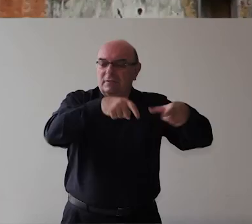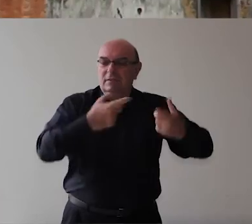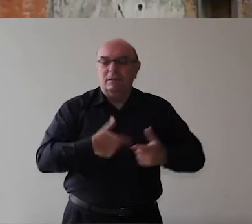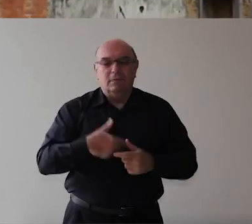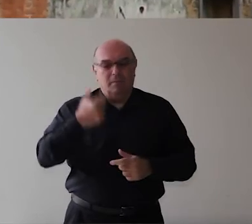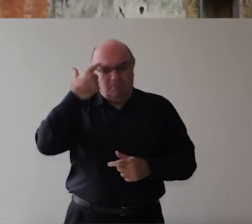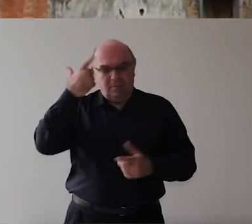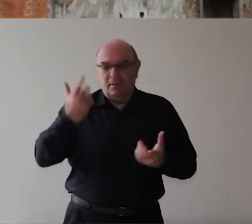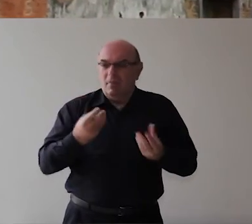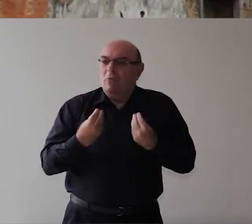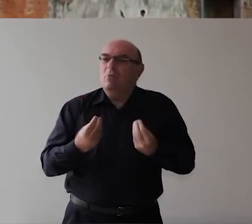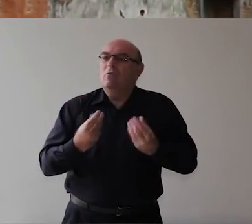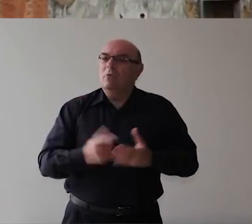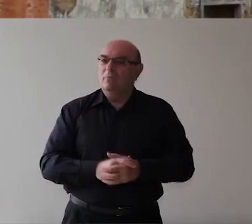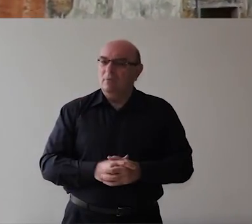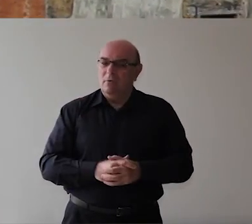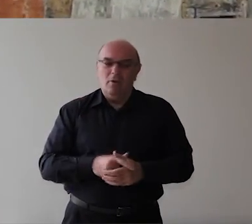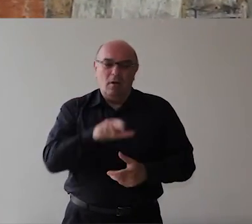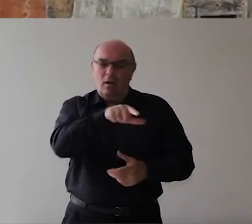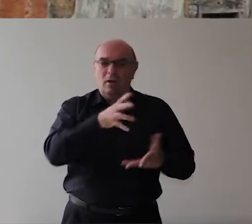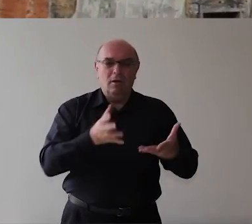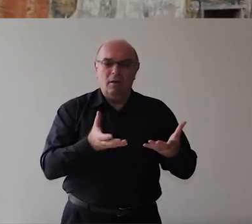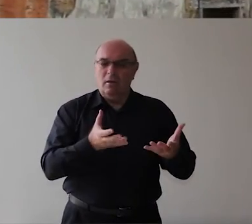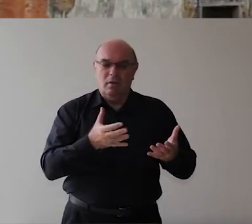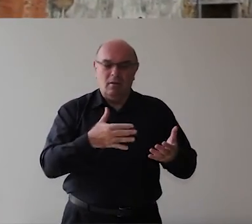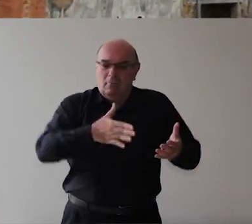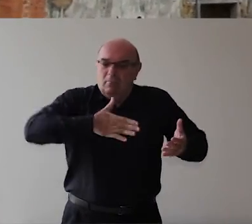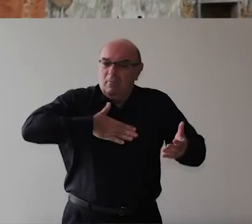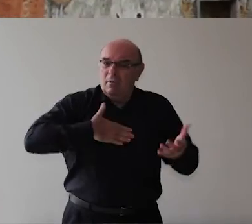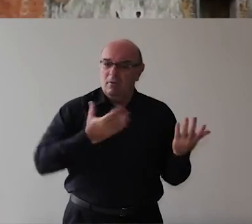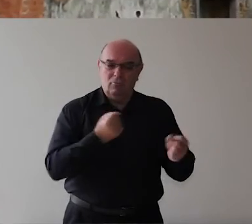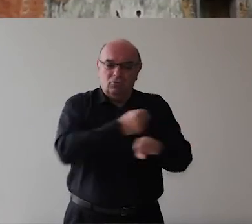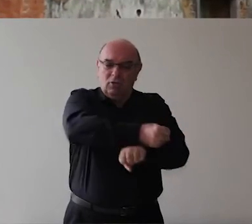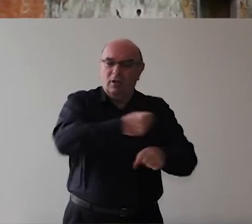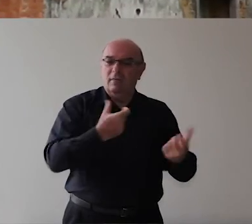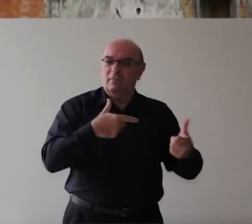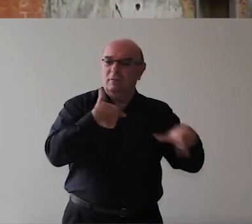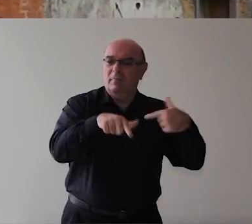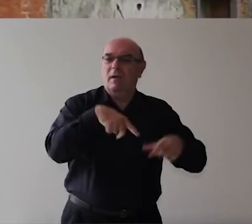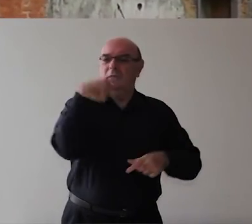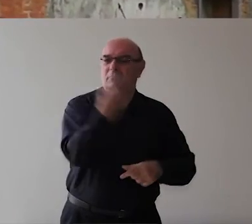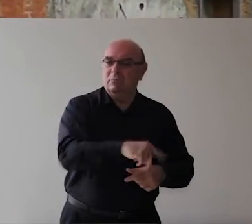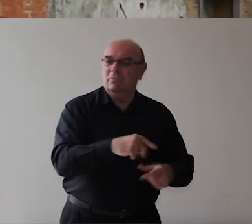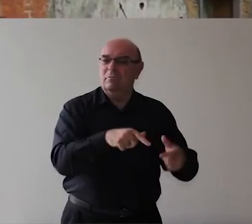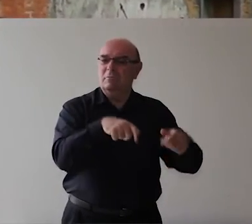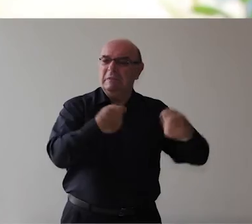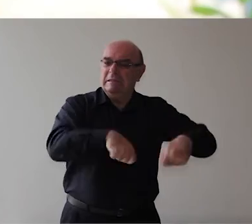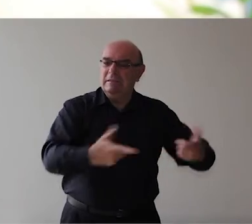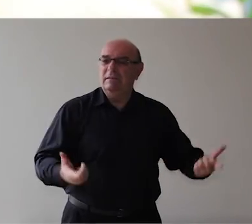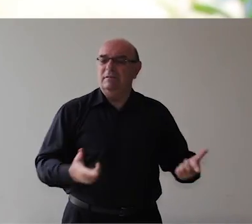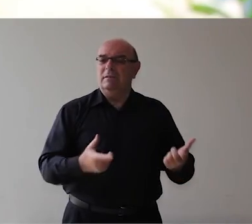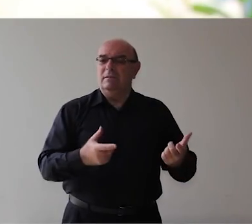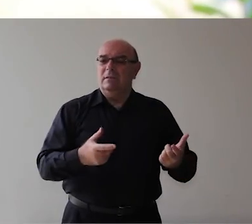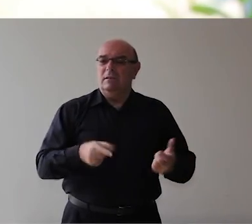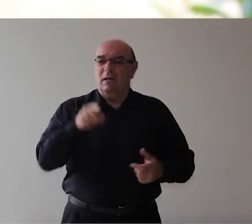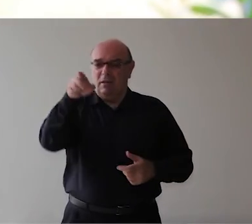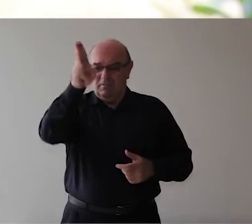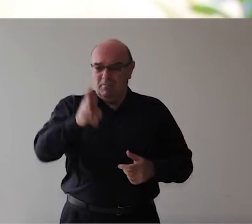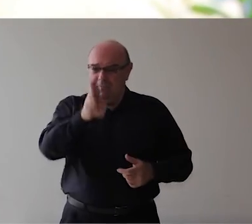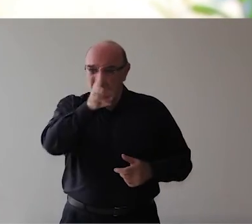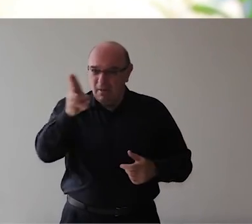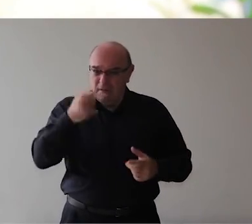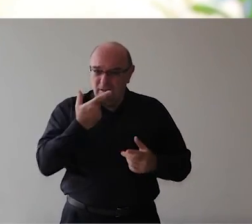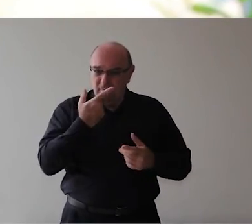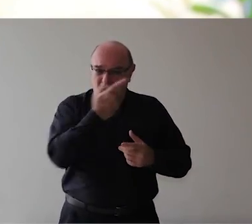Adivide que Você está necessitando De um pão Se alguém vier Com uma migalha Você aceita E aí o povo Nós negros Trabalhávamos